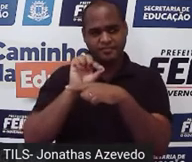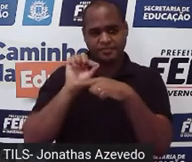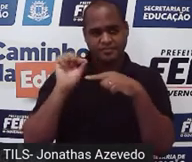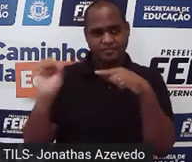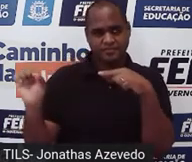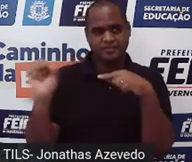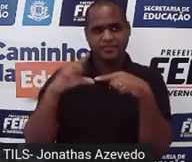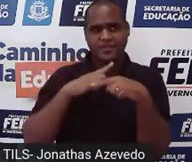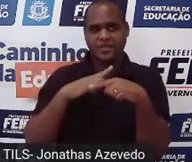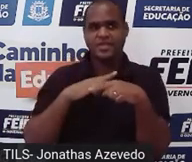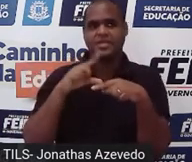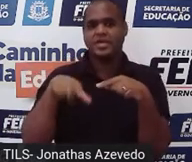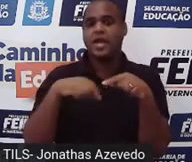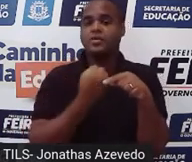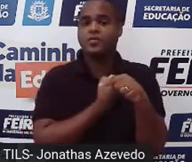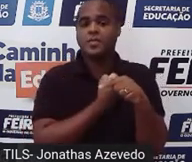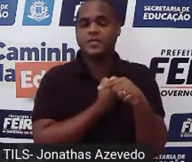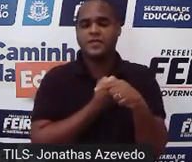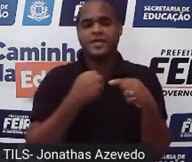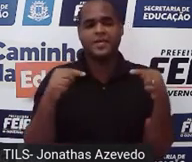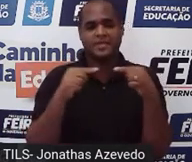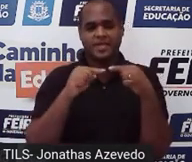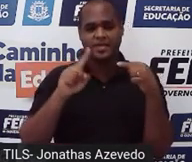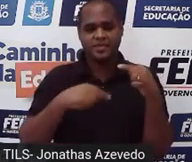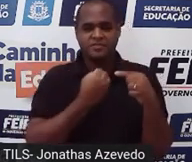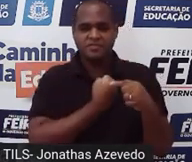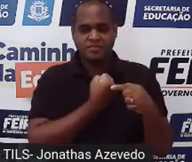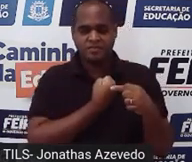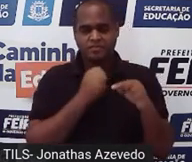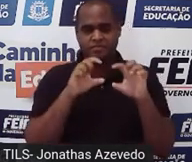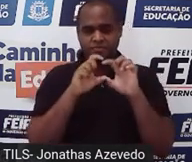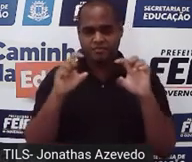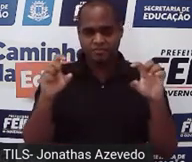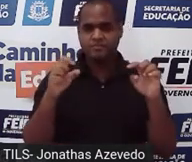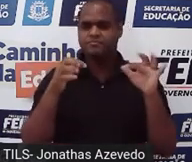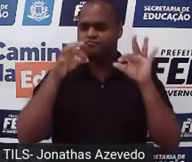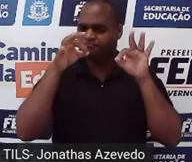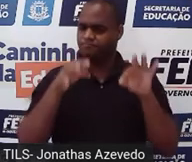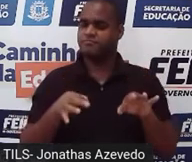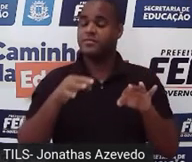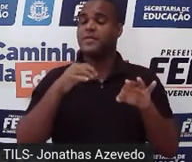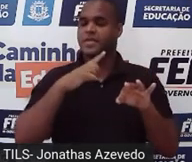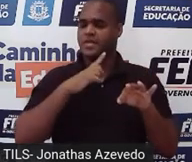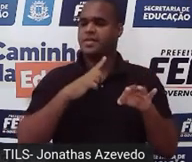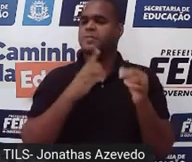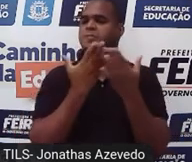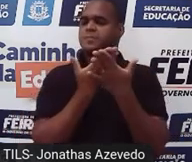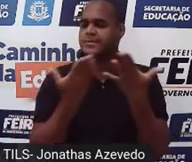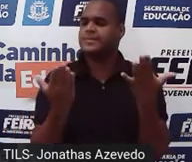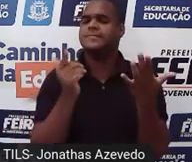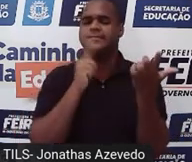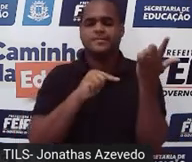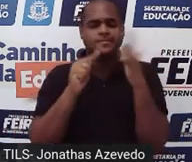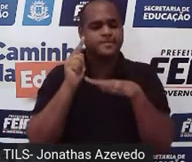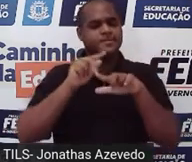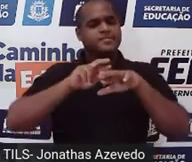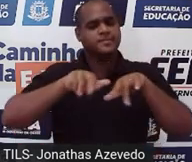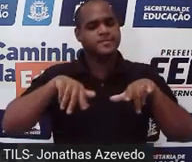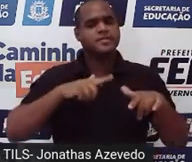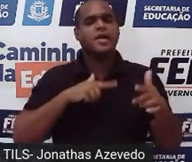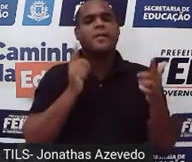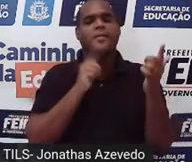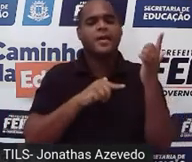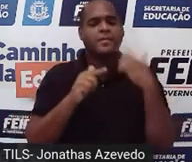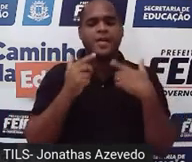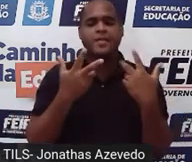o numerador é o número 1. E eu tenho certeza, né, que você conseguiu perceber isso. Por